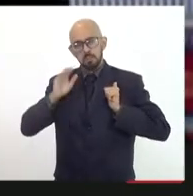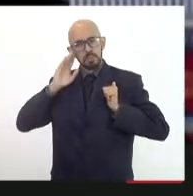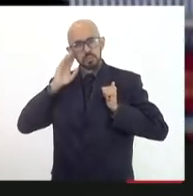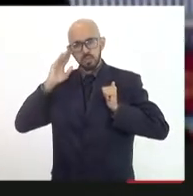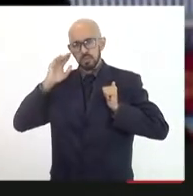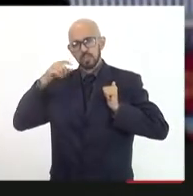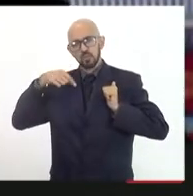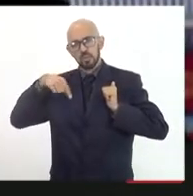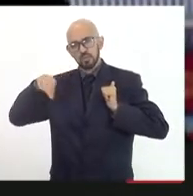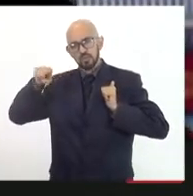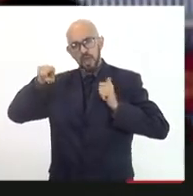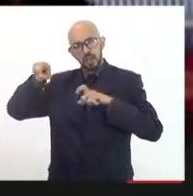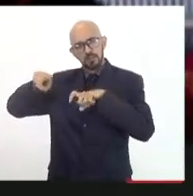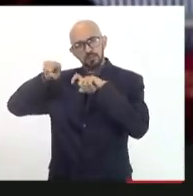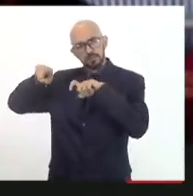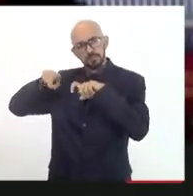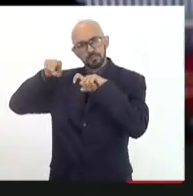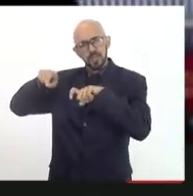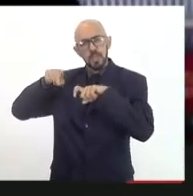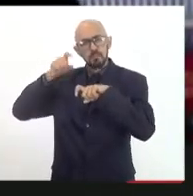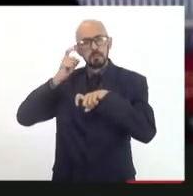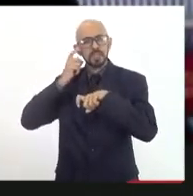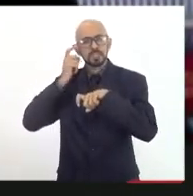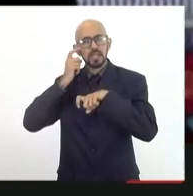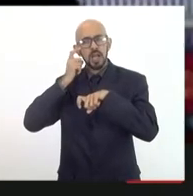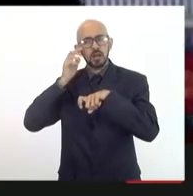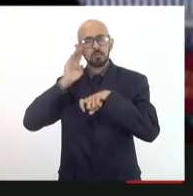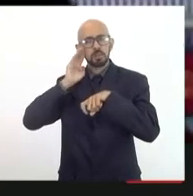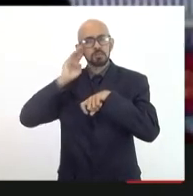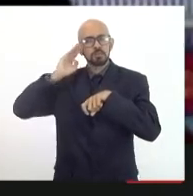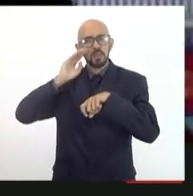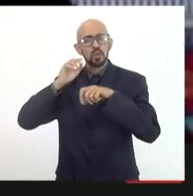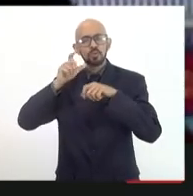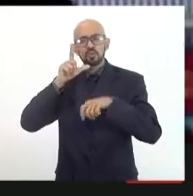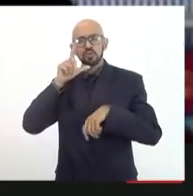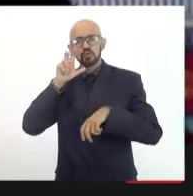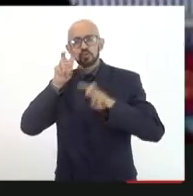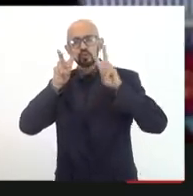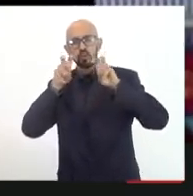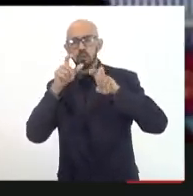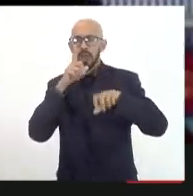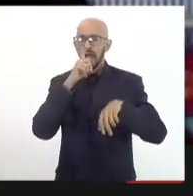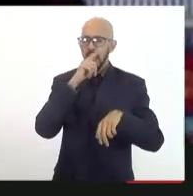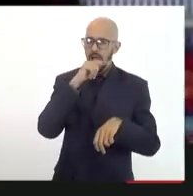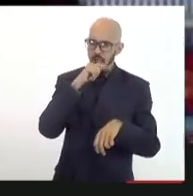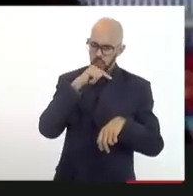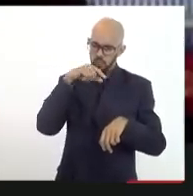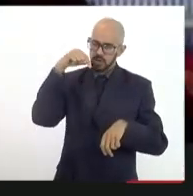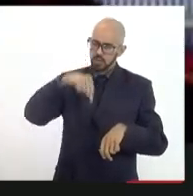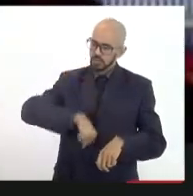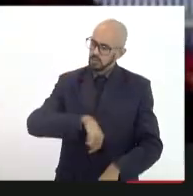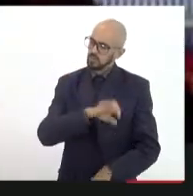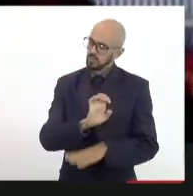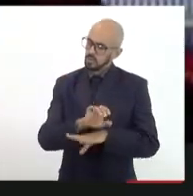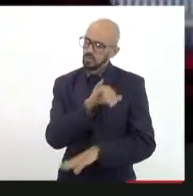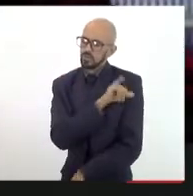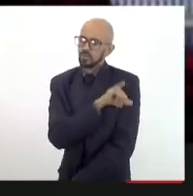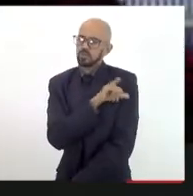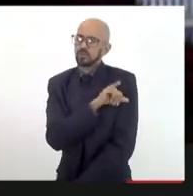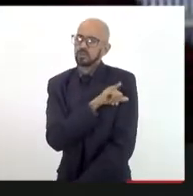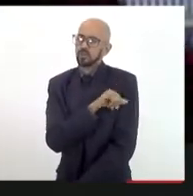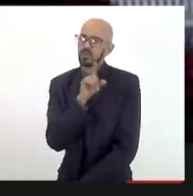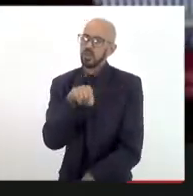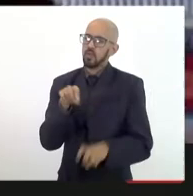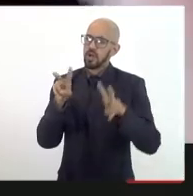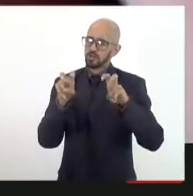pensando os bens comuns principalmente em relação a água no nosso estado um assunto delicado vejo